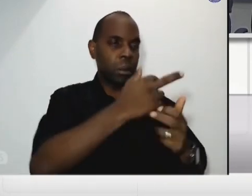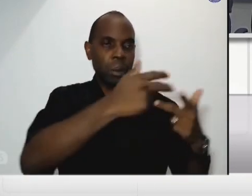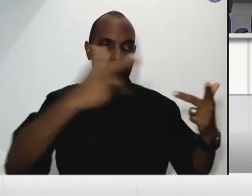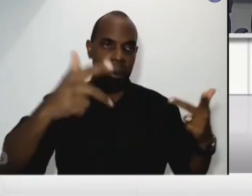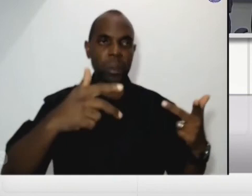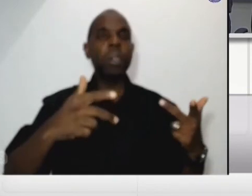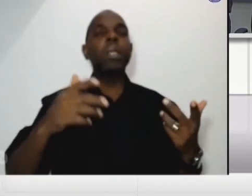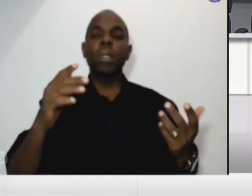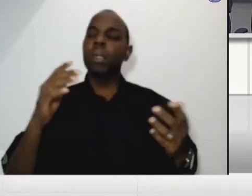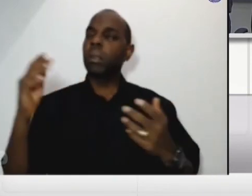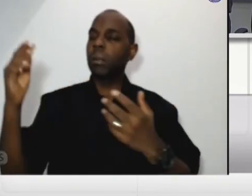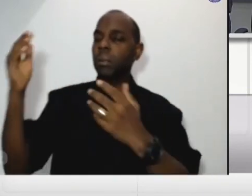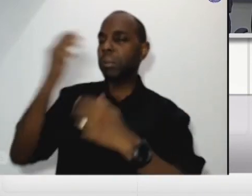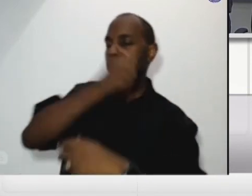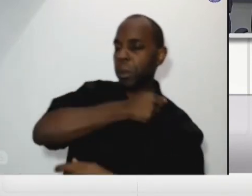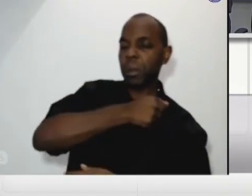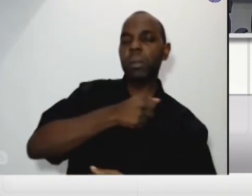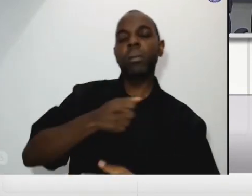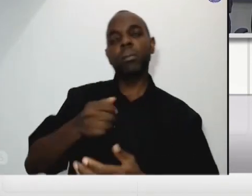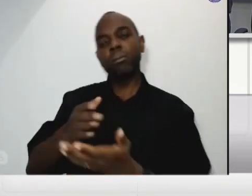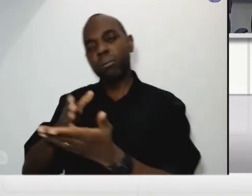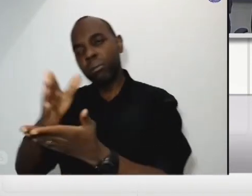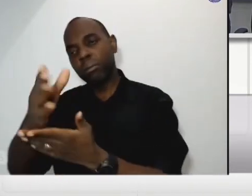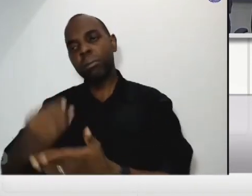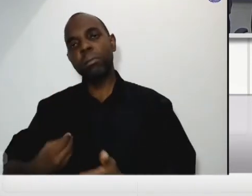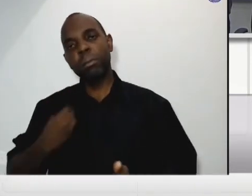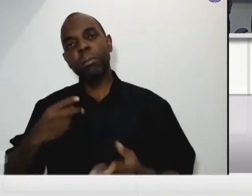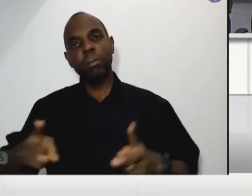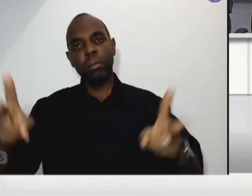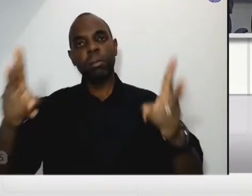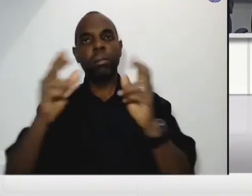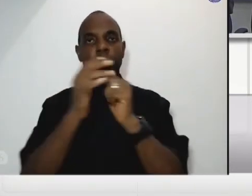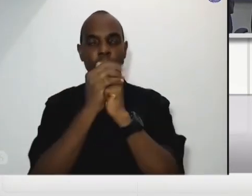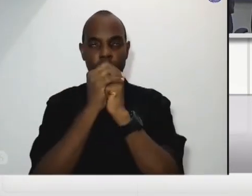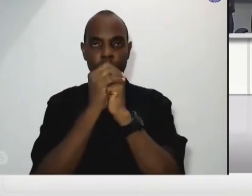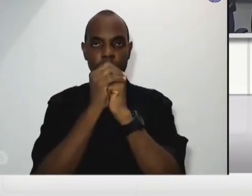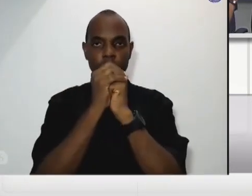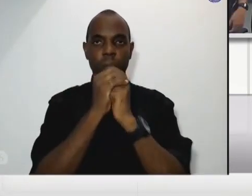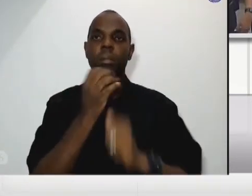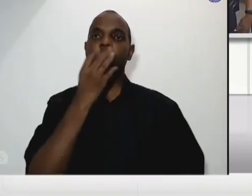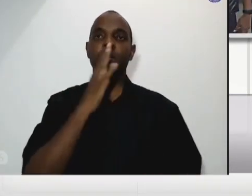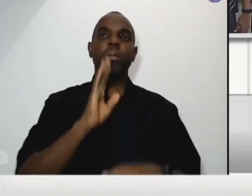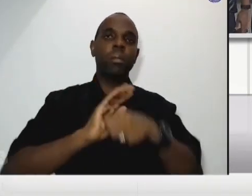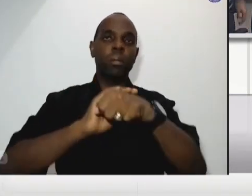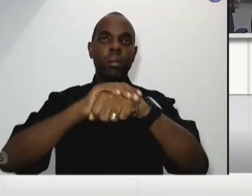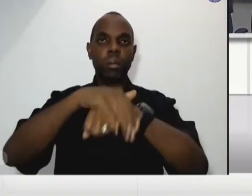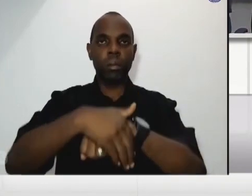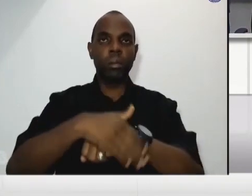amém uma boa noite a todos com o nosso muito obrigado